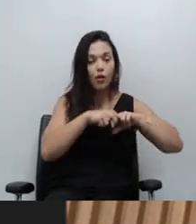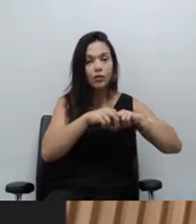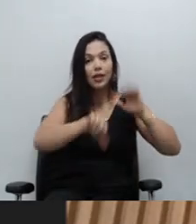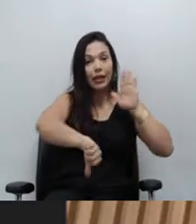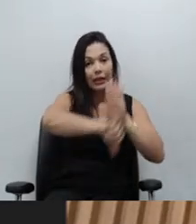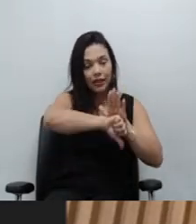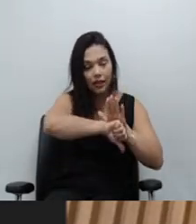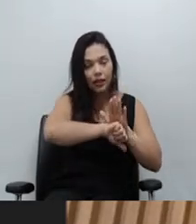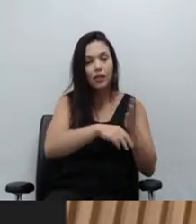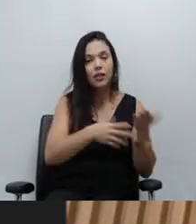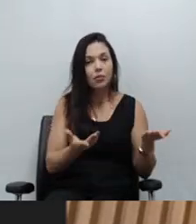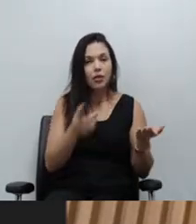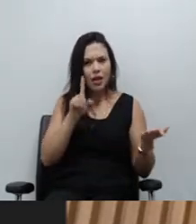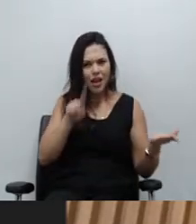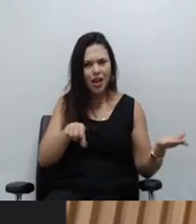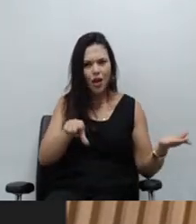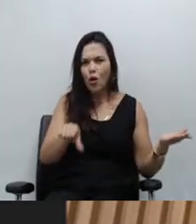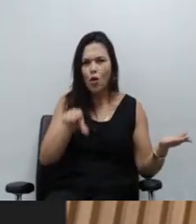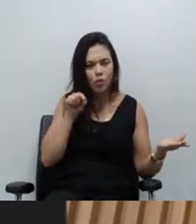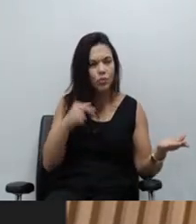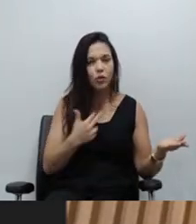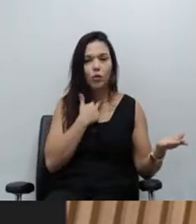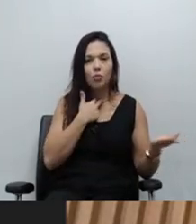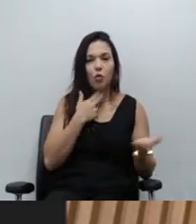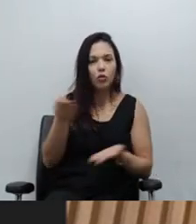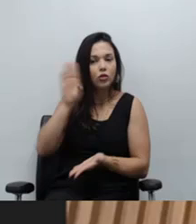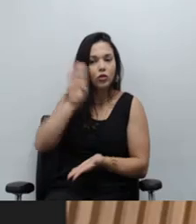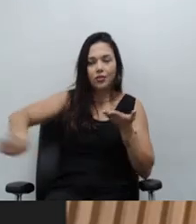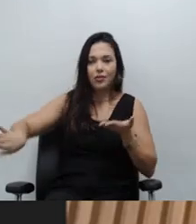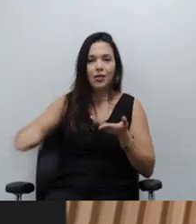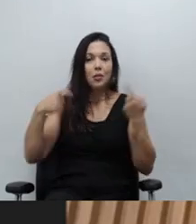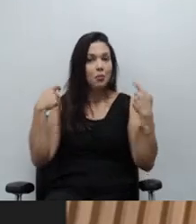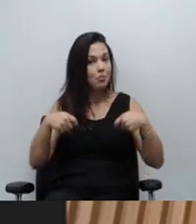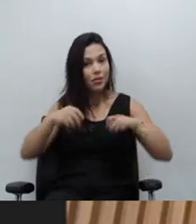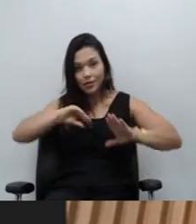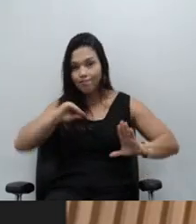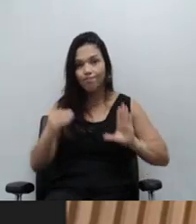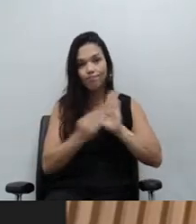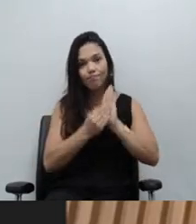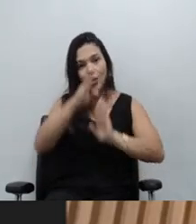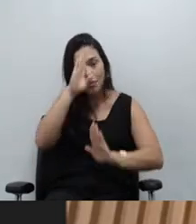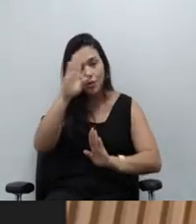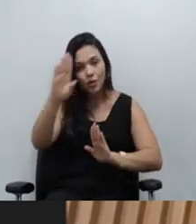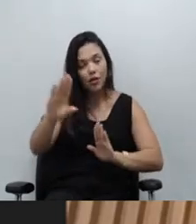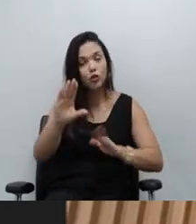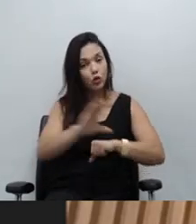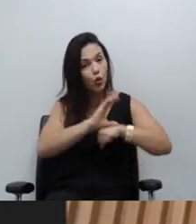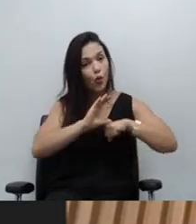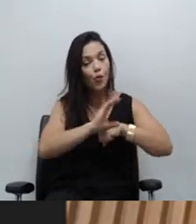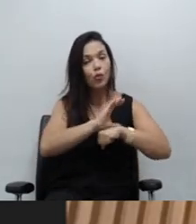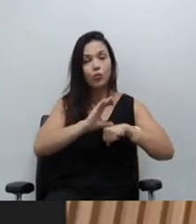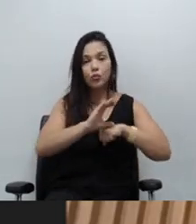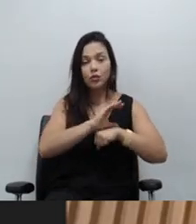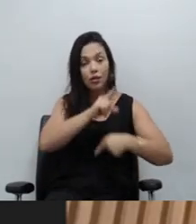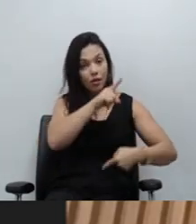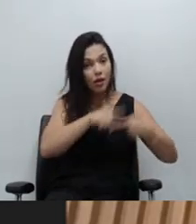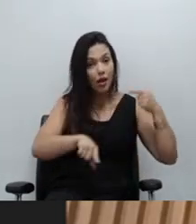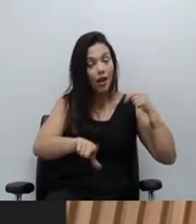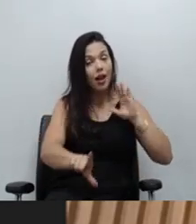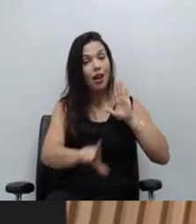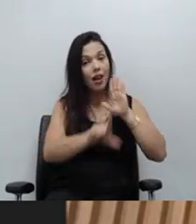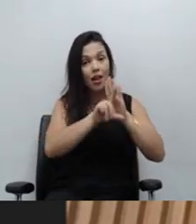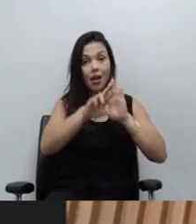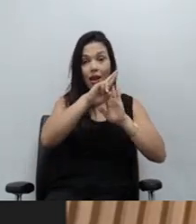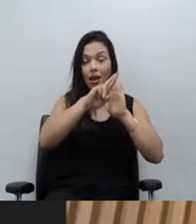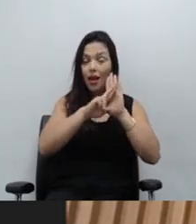é uma opção que não pode ser aceita, é uma opção que é inconstitucional, é ilegal, viola a nossa